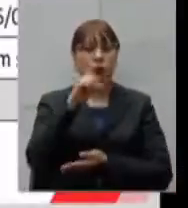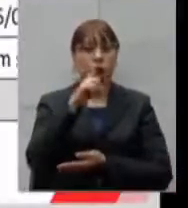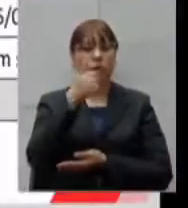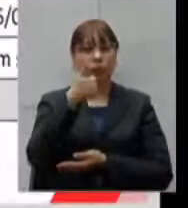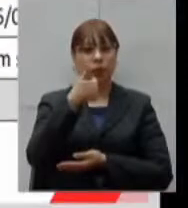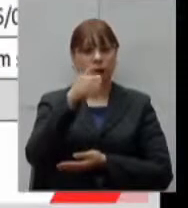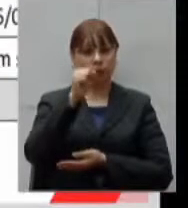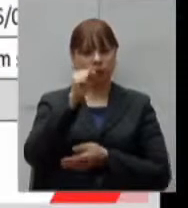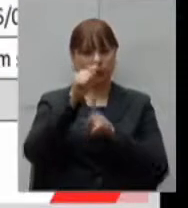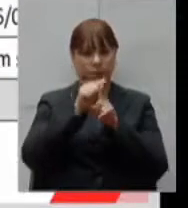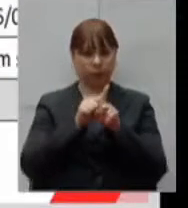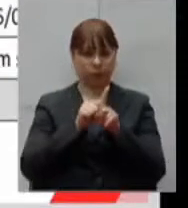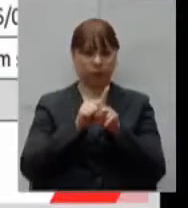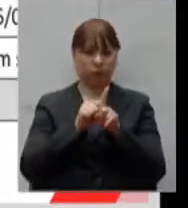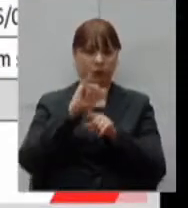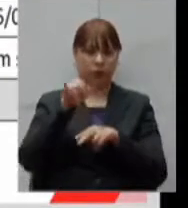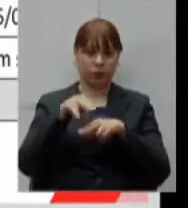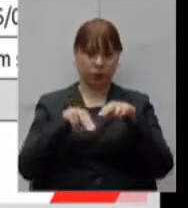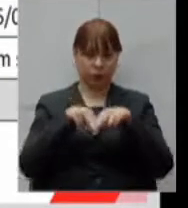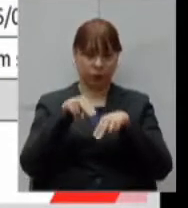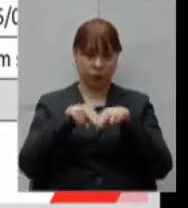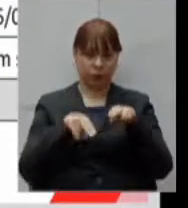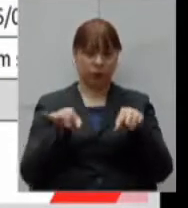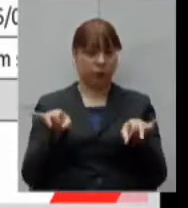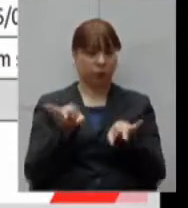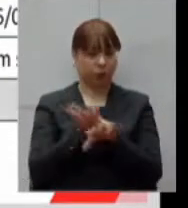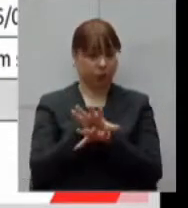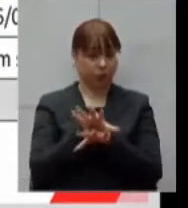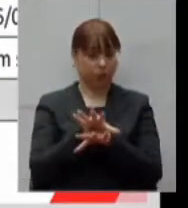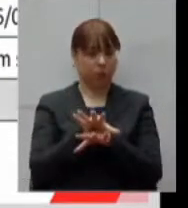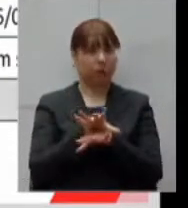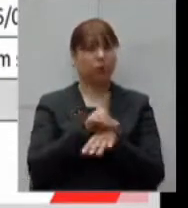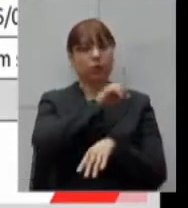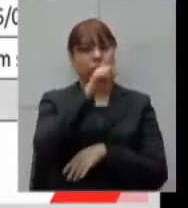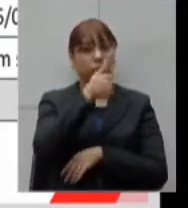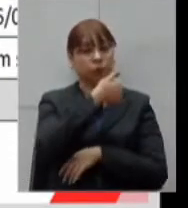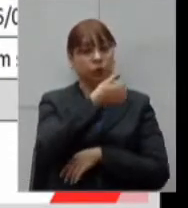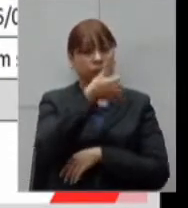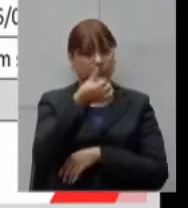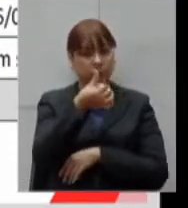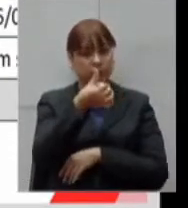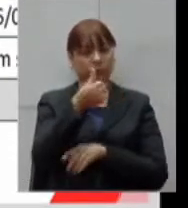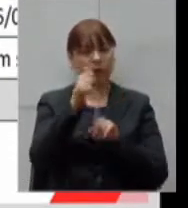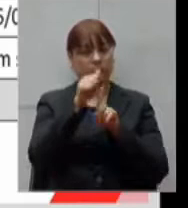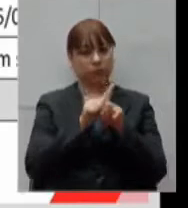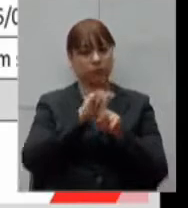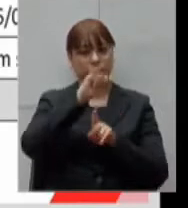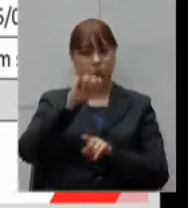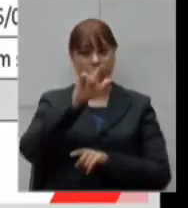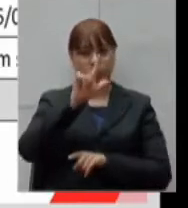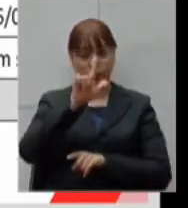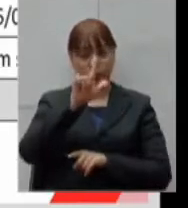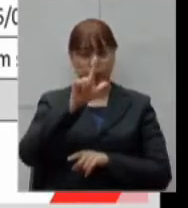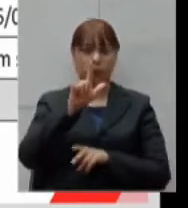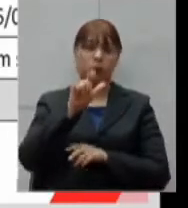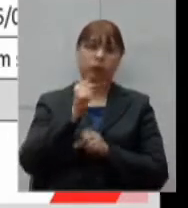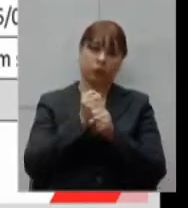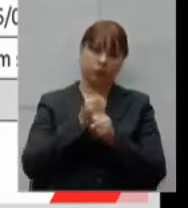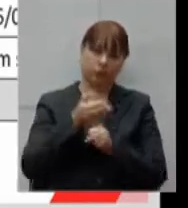6 e termina em 16 de 7 de 2020.